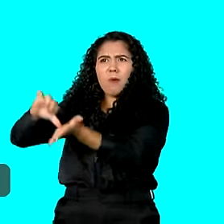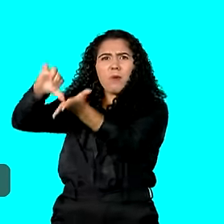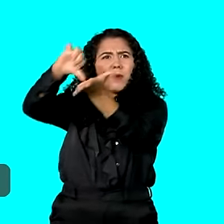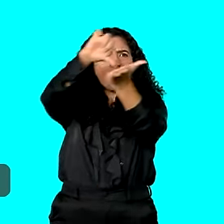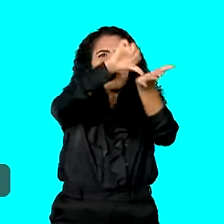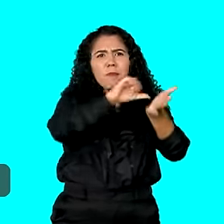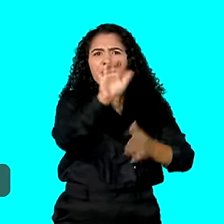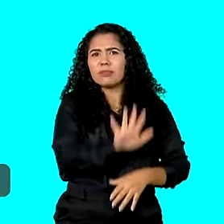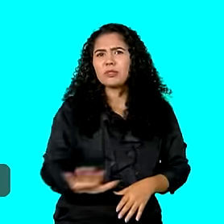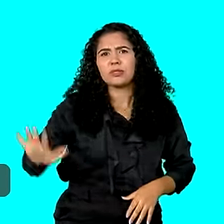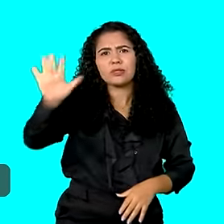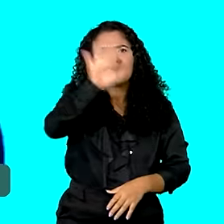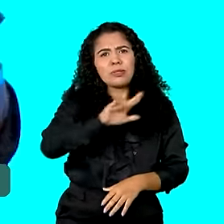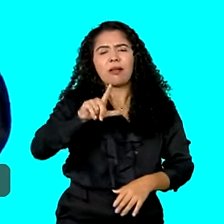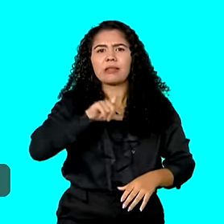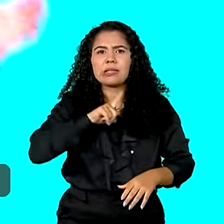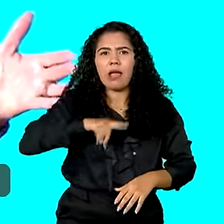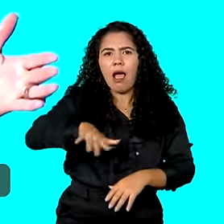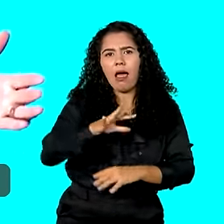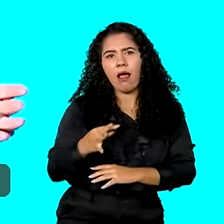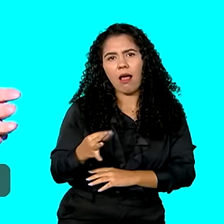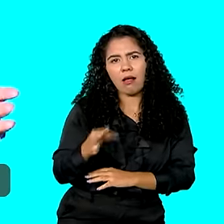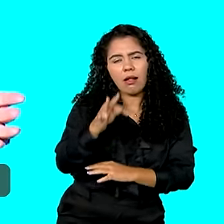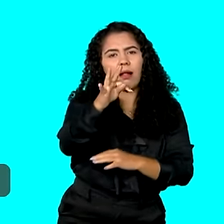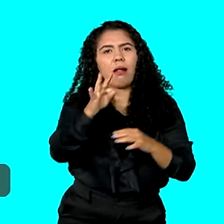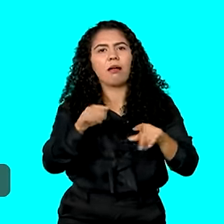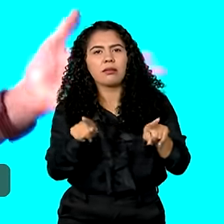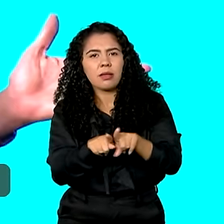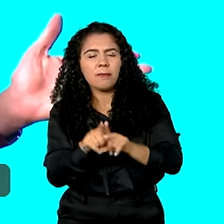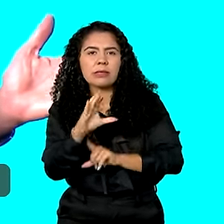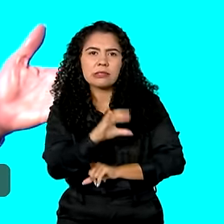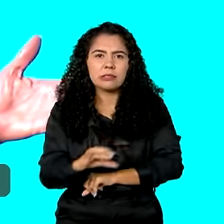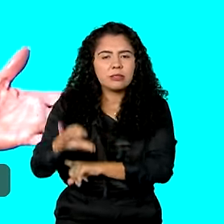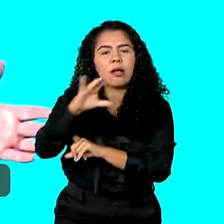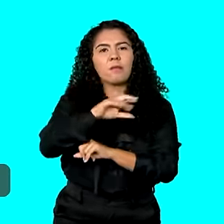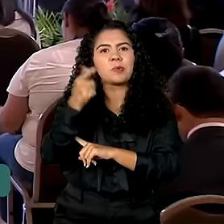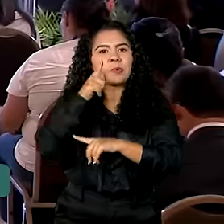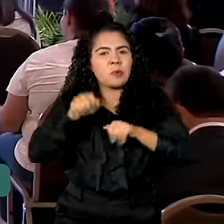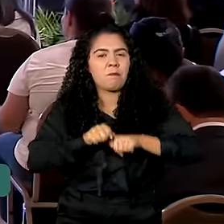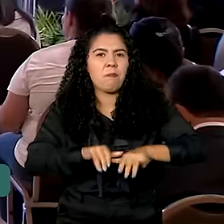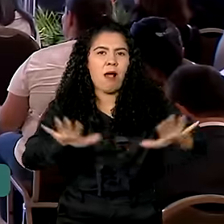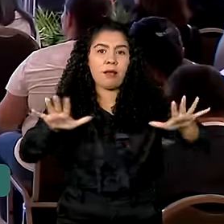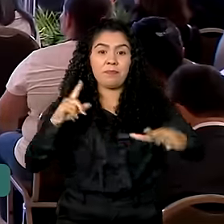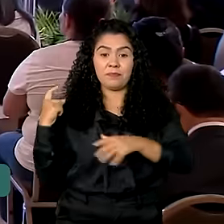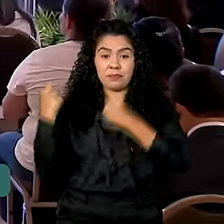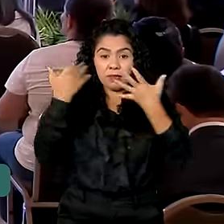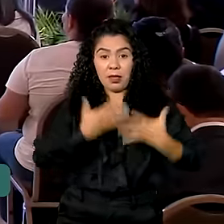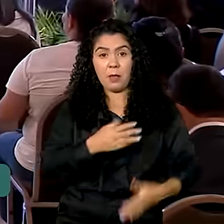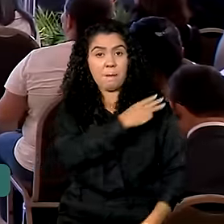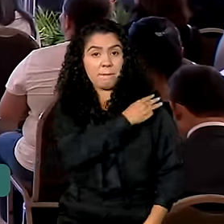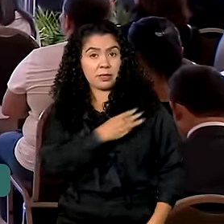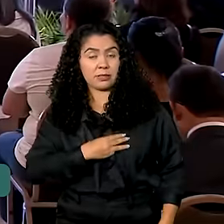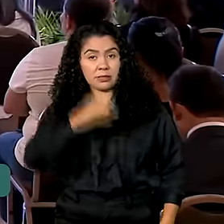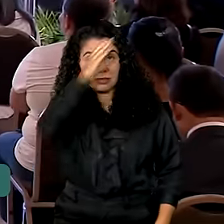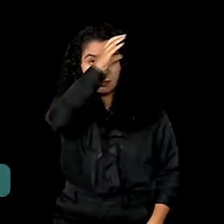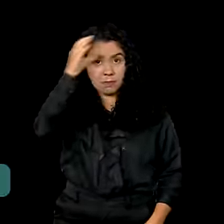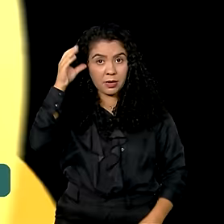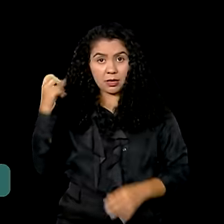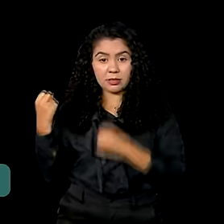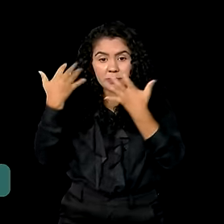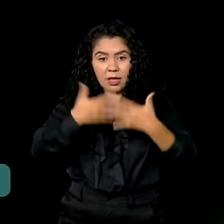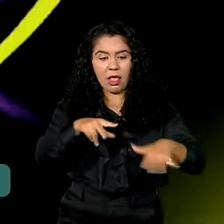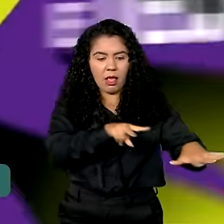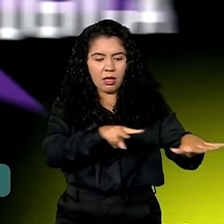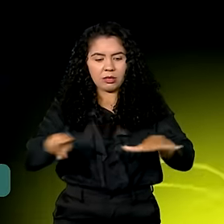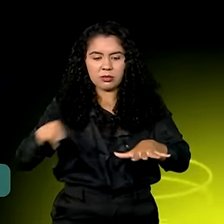tecnológica do nosso país. E com a maior capilaridade nesse país continental. Para Camilo Santana, iniciativas como a Semana